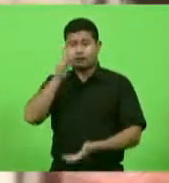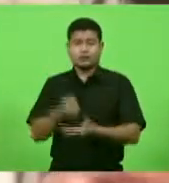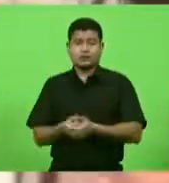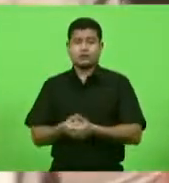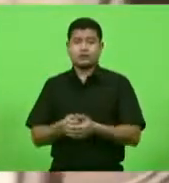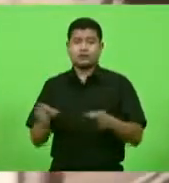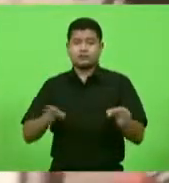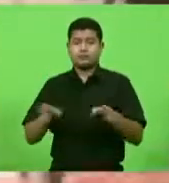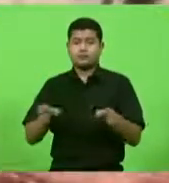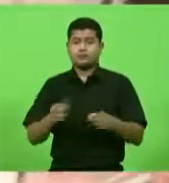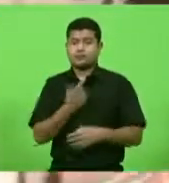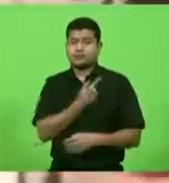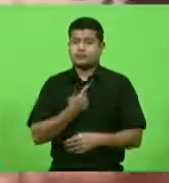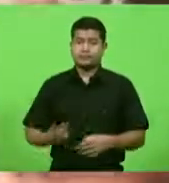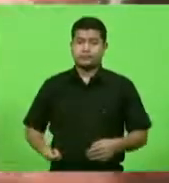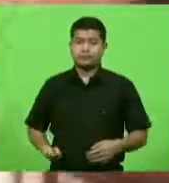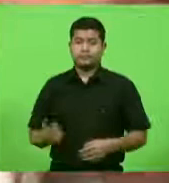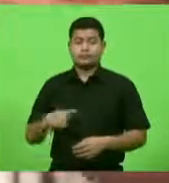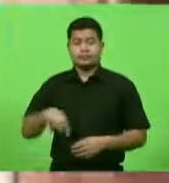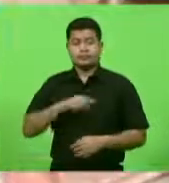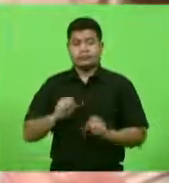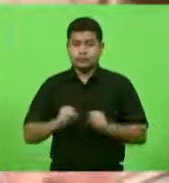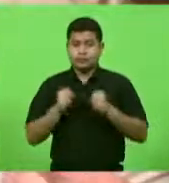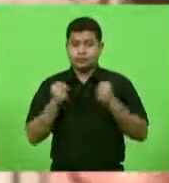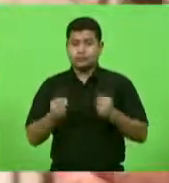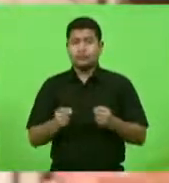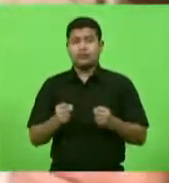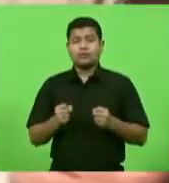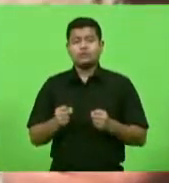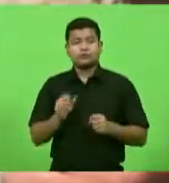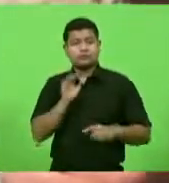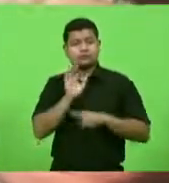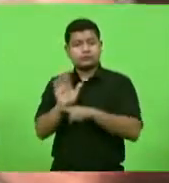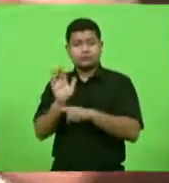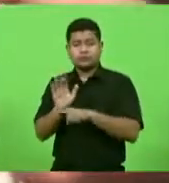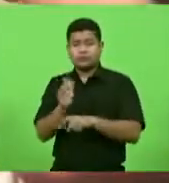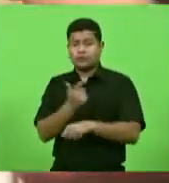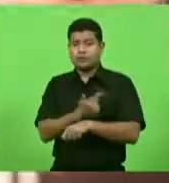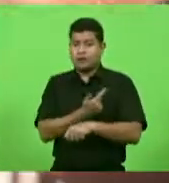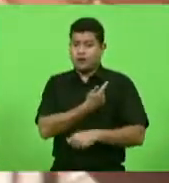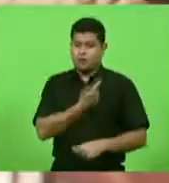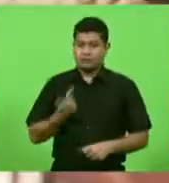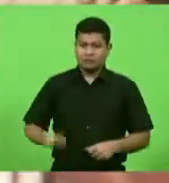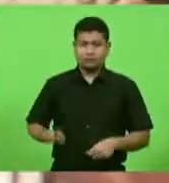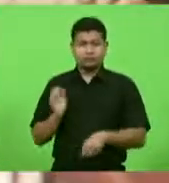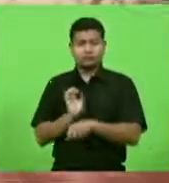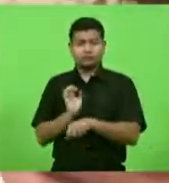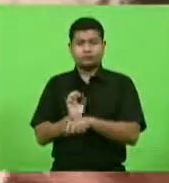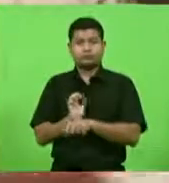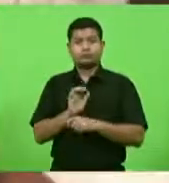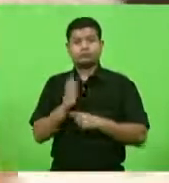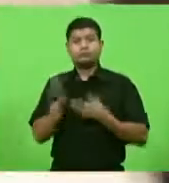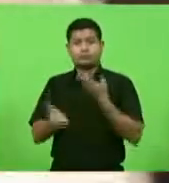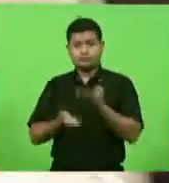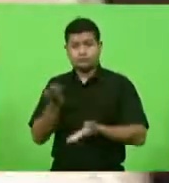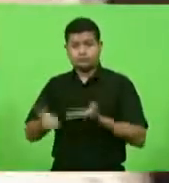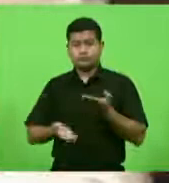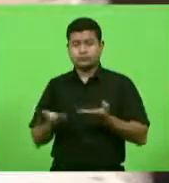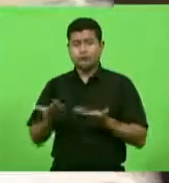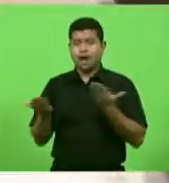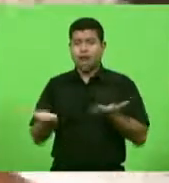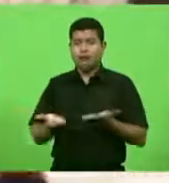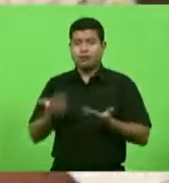governador nós vamos fazer todo o esforço para seguir contribuindo com o estado para auxiliar a governadora